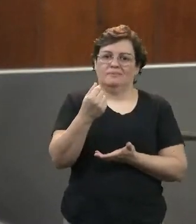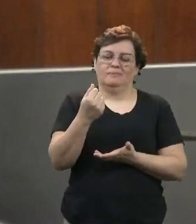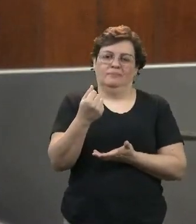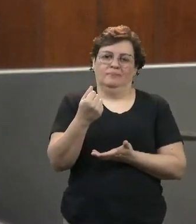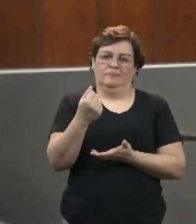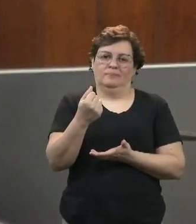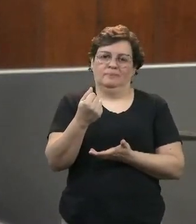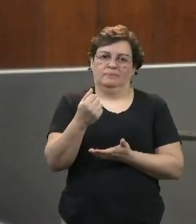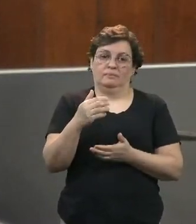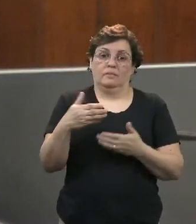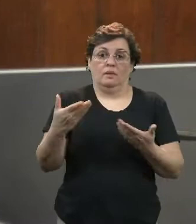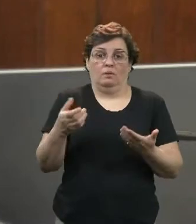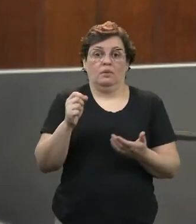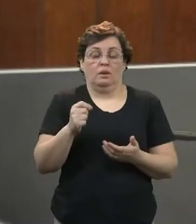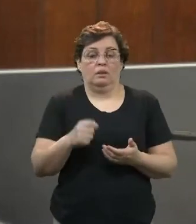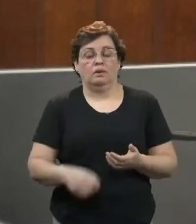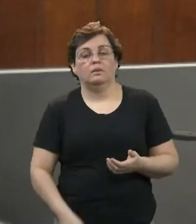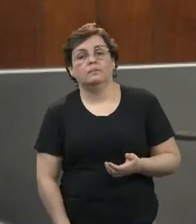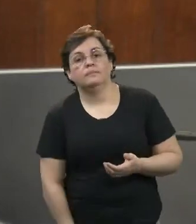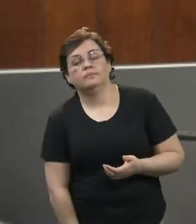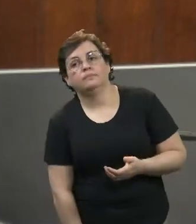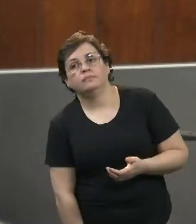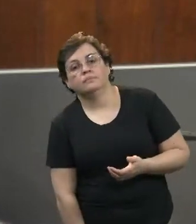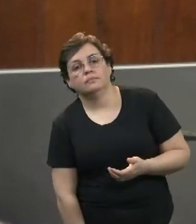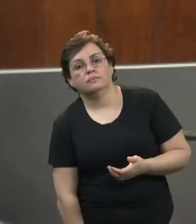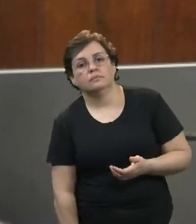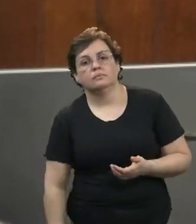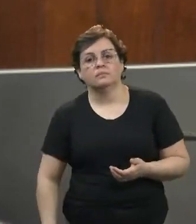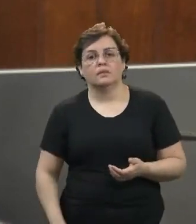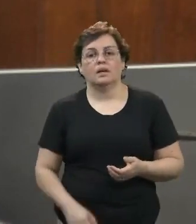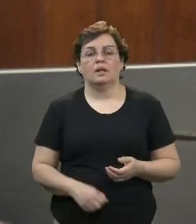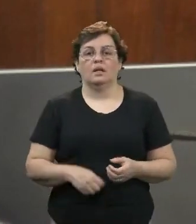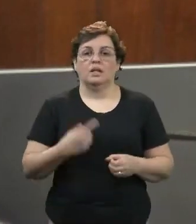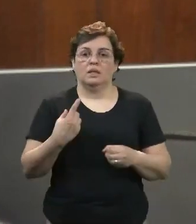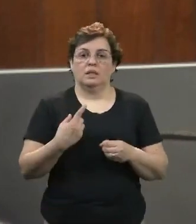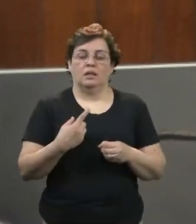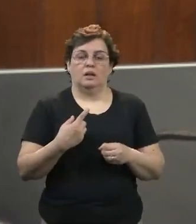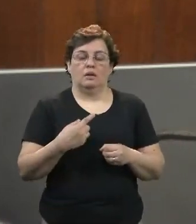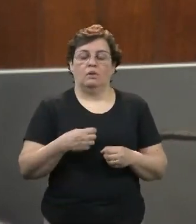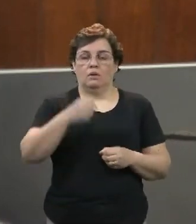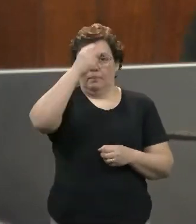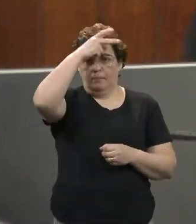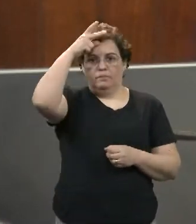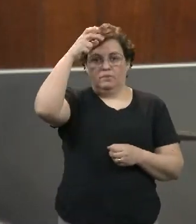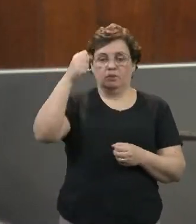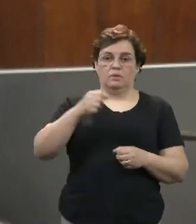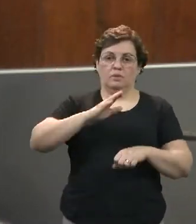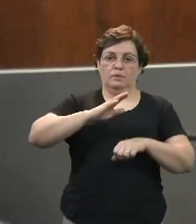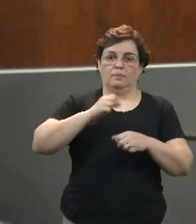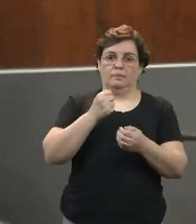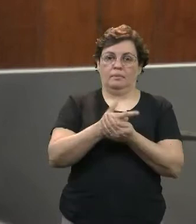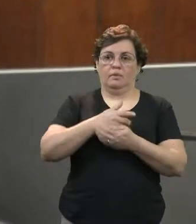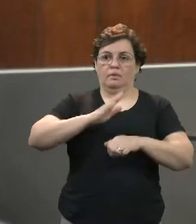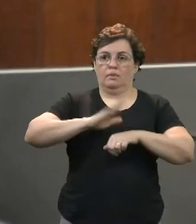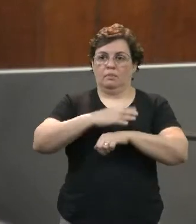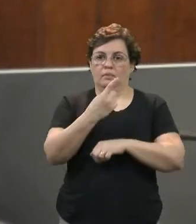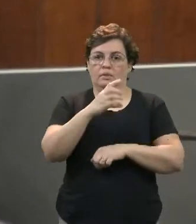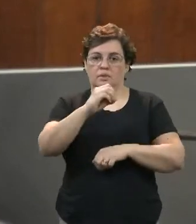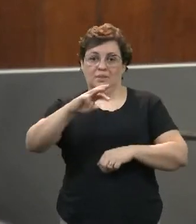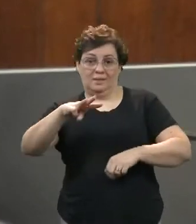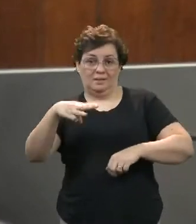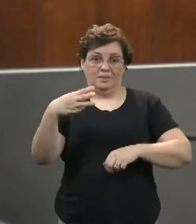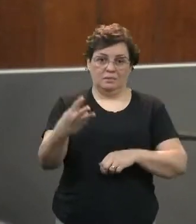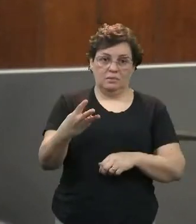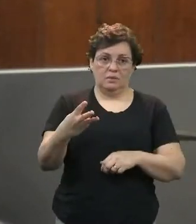e que custa para o município mais 10 milhões e nós temos mais de 200, 300 servidores